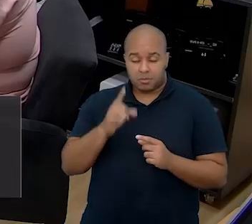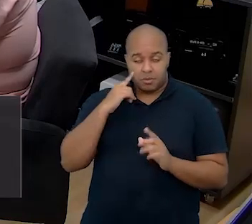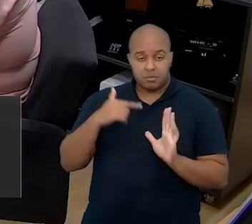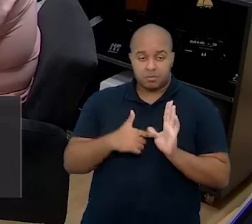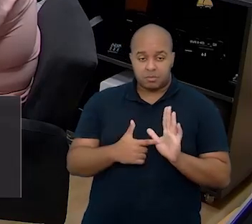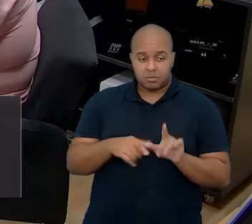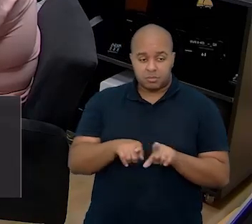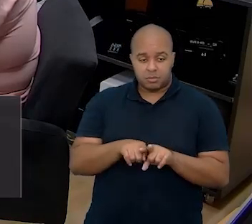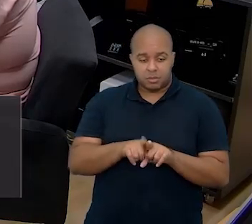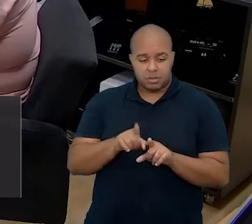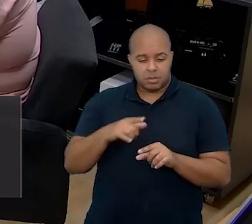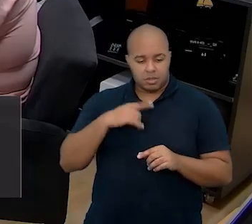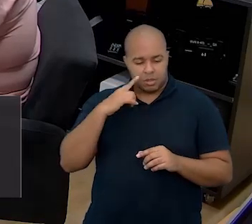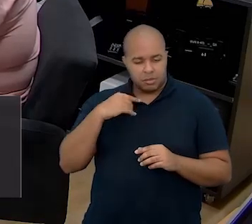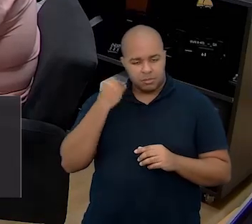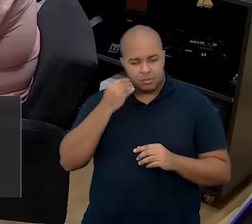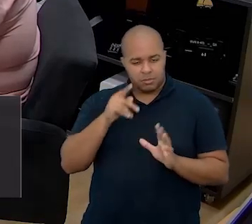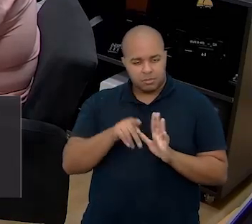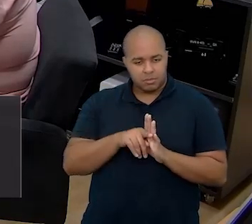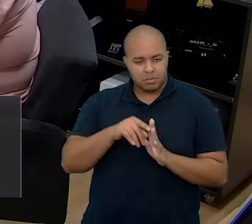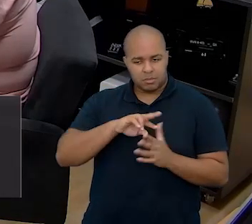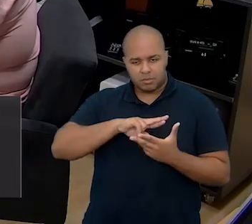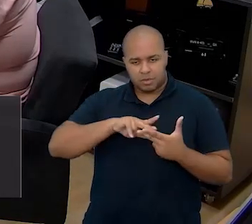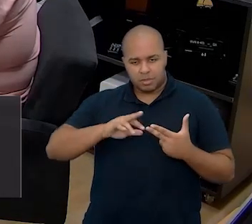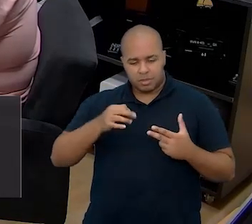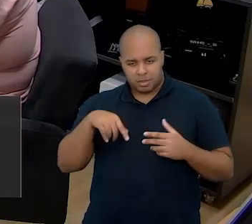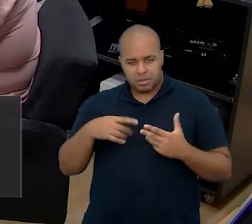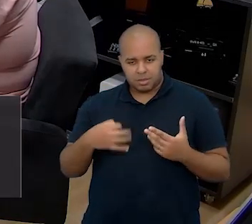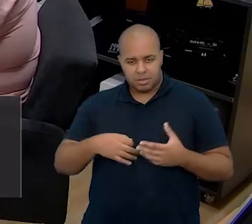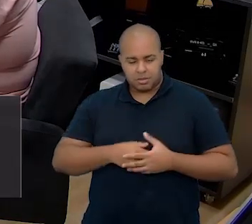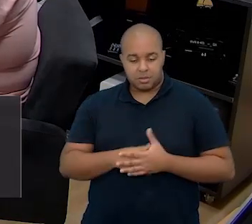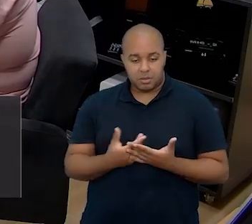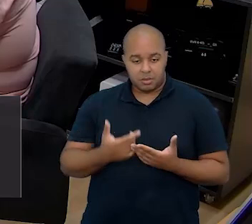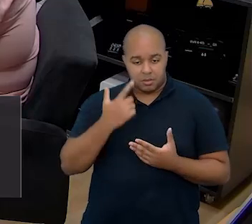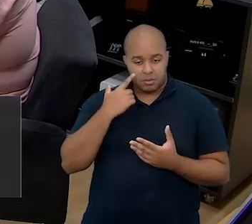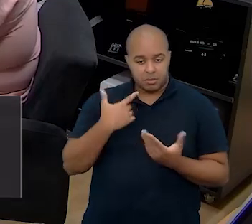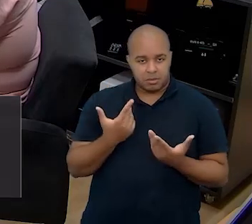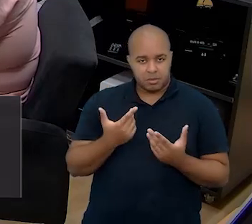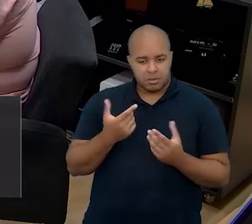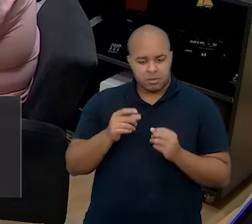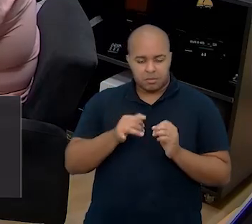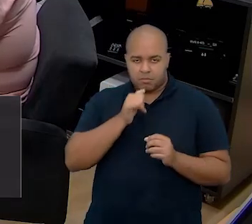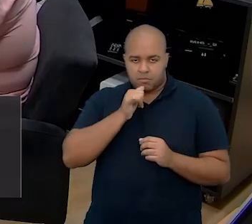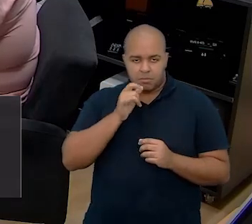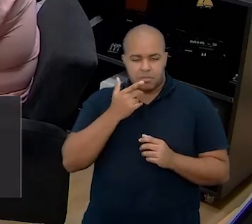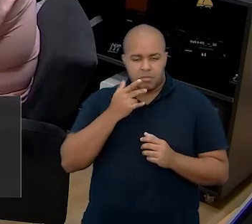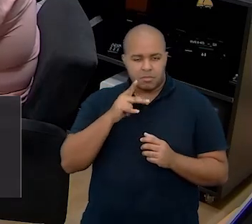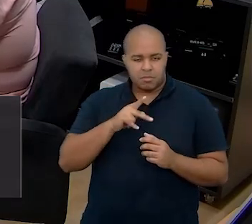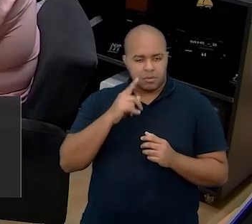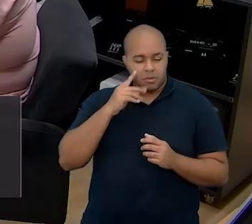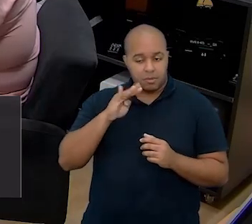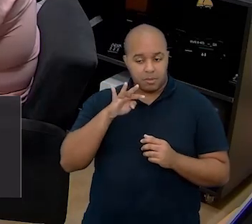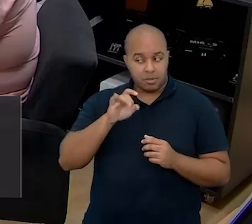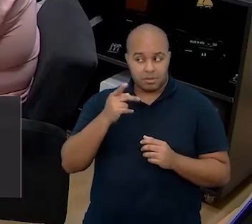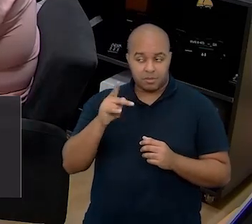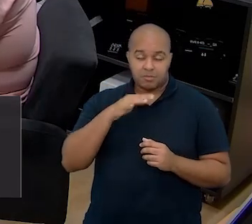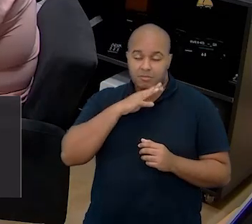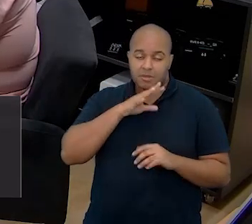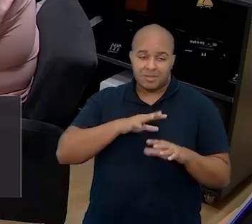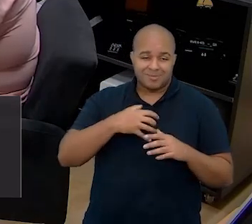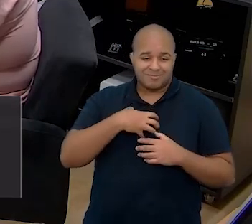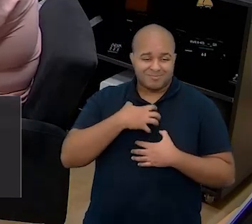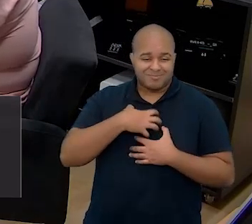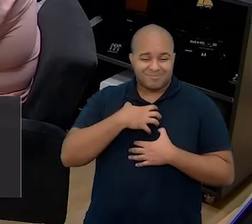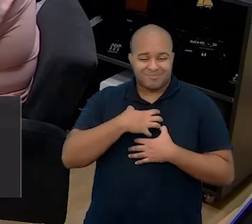destacar também, tem experiências diversas aqui, né? A professora Cláudia, por exemplo, disse que a dela foi ruim, que ela se